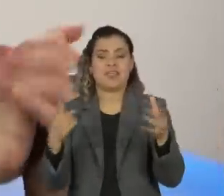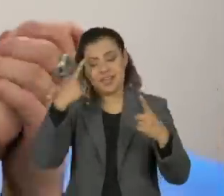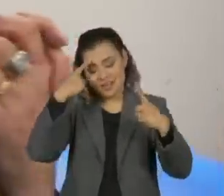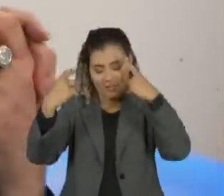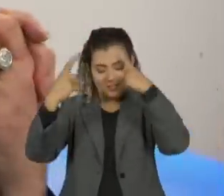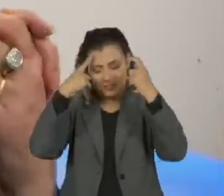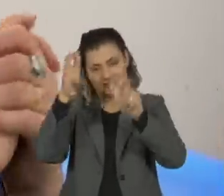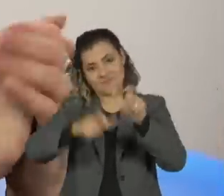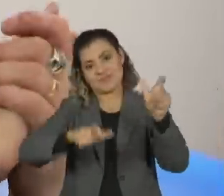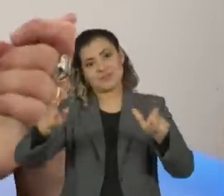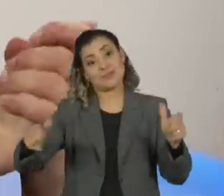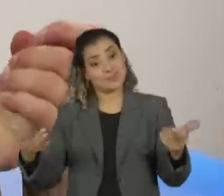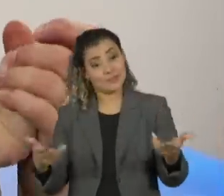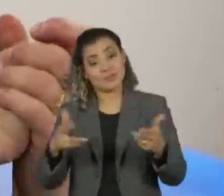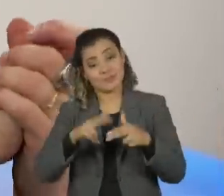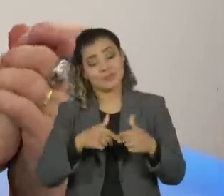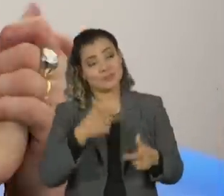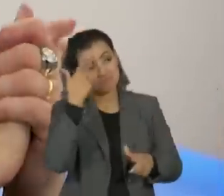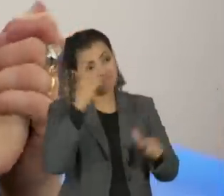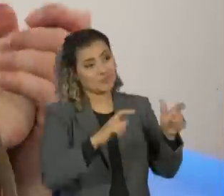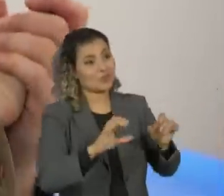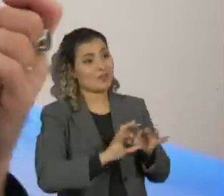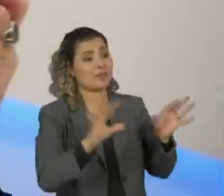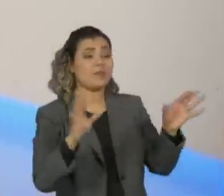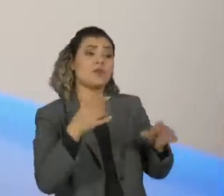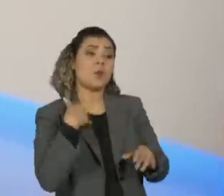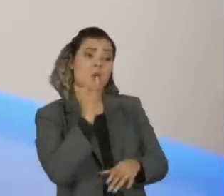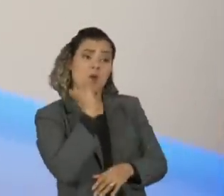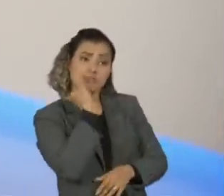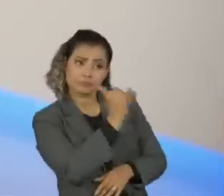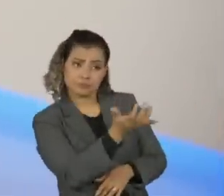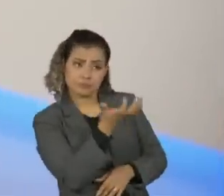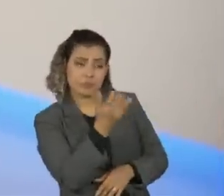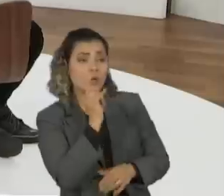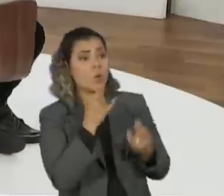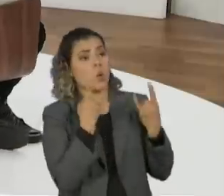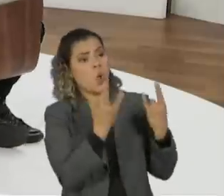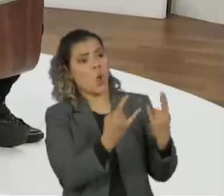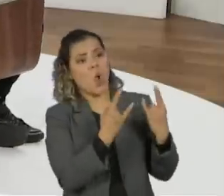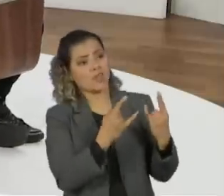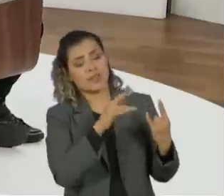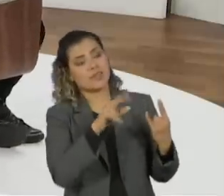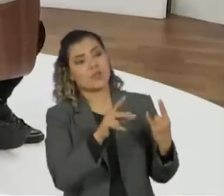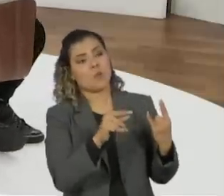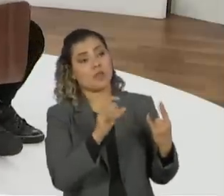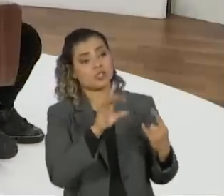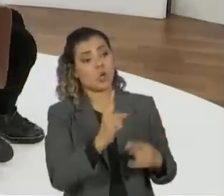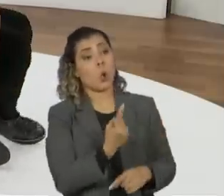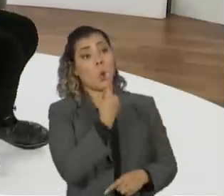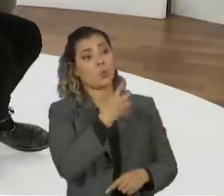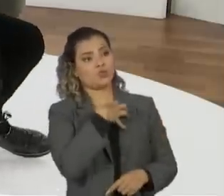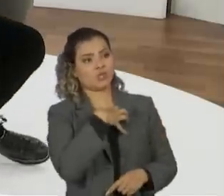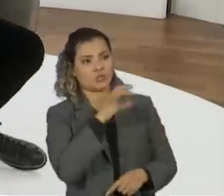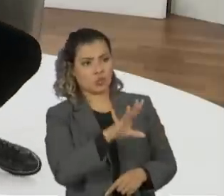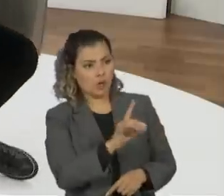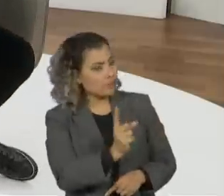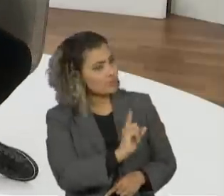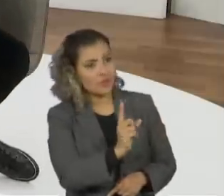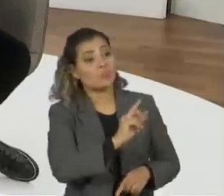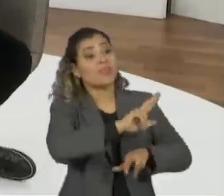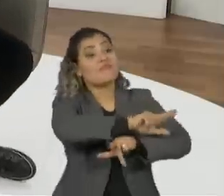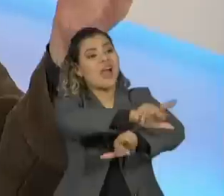criatividade das pessoas. Eu quero também dizer uma outra coisa, que o rock, ele não é uma coisa monolítica. O rock, ele é um